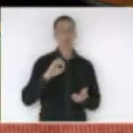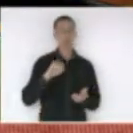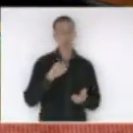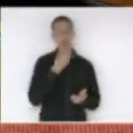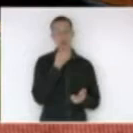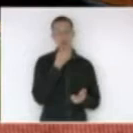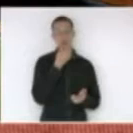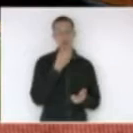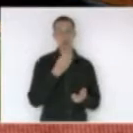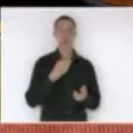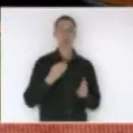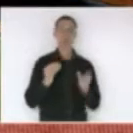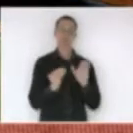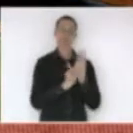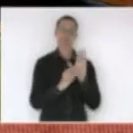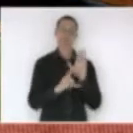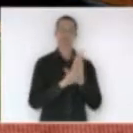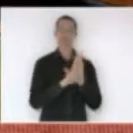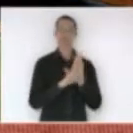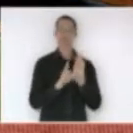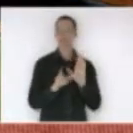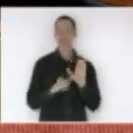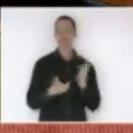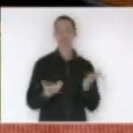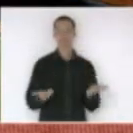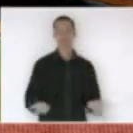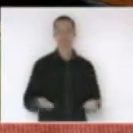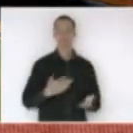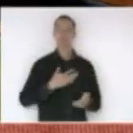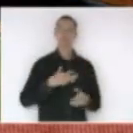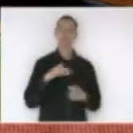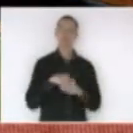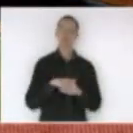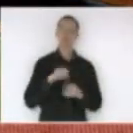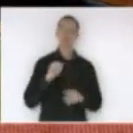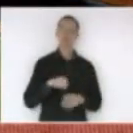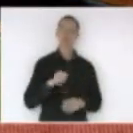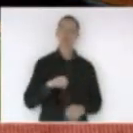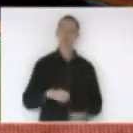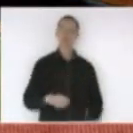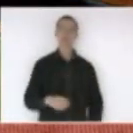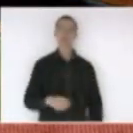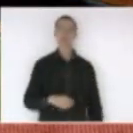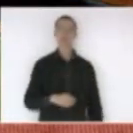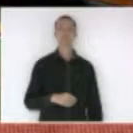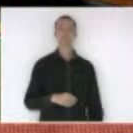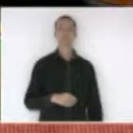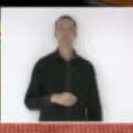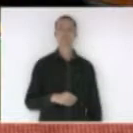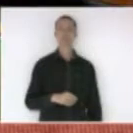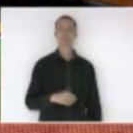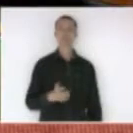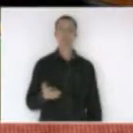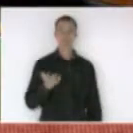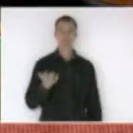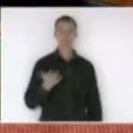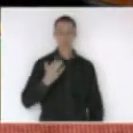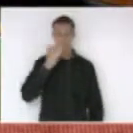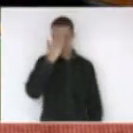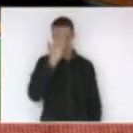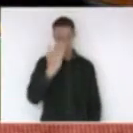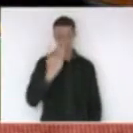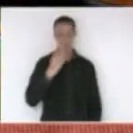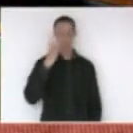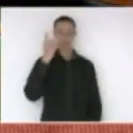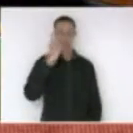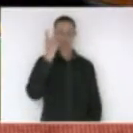acabado lá atrás mas sou favorável voto a favor e quero aqui agradecer o